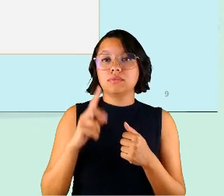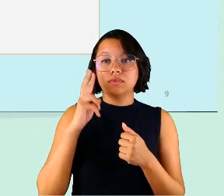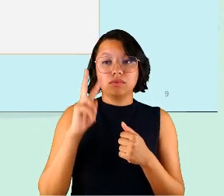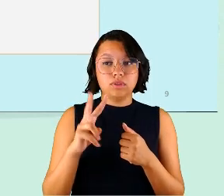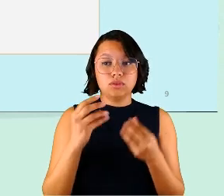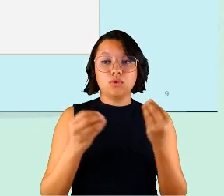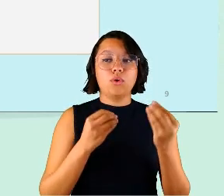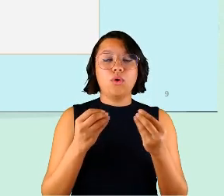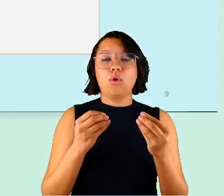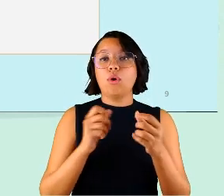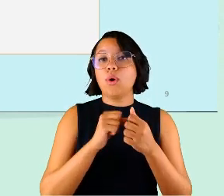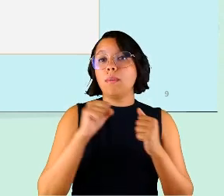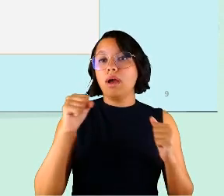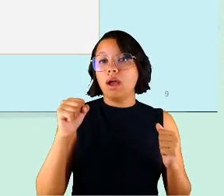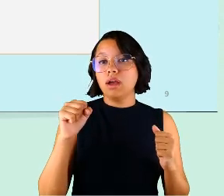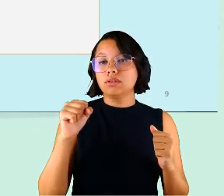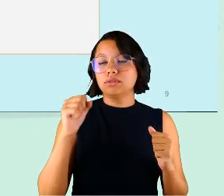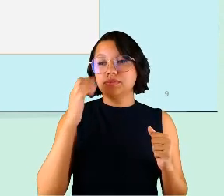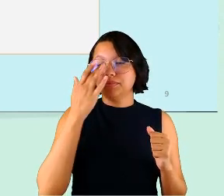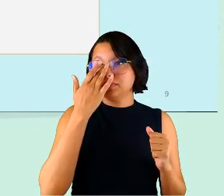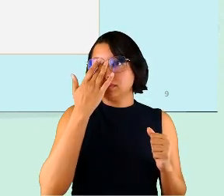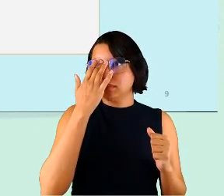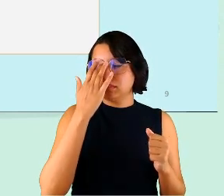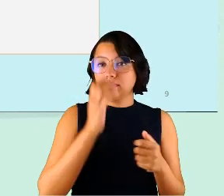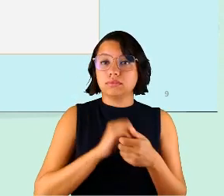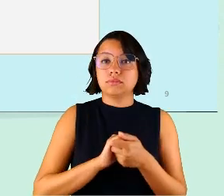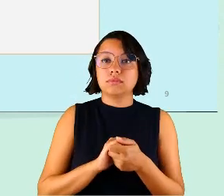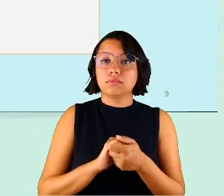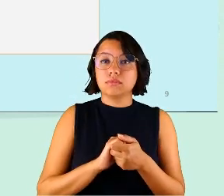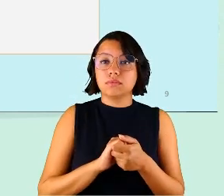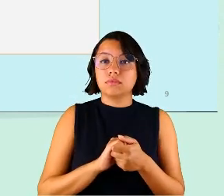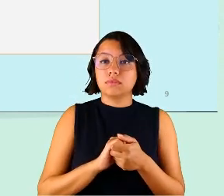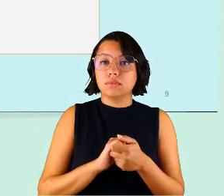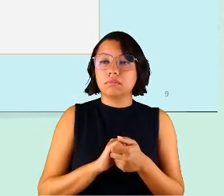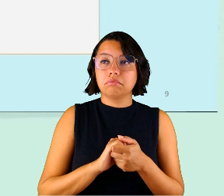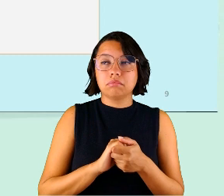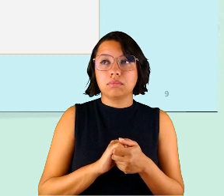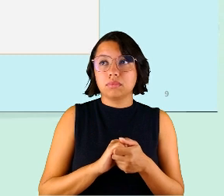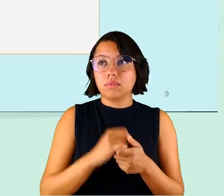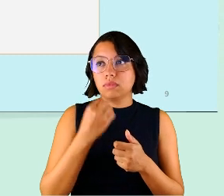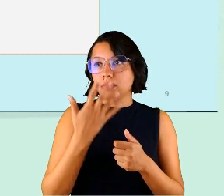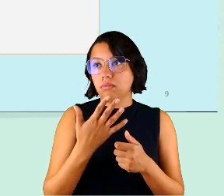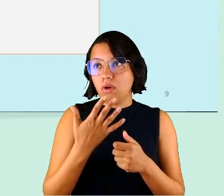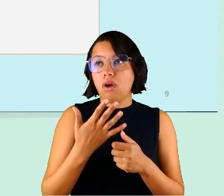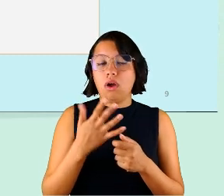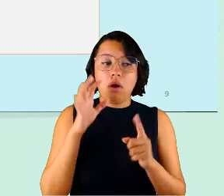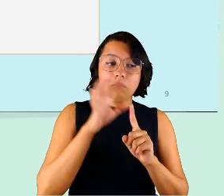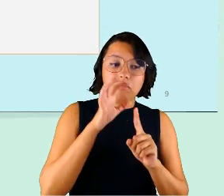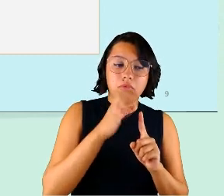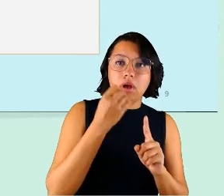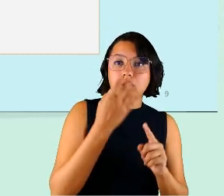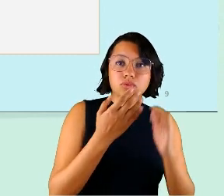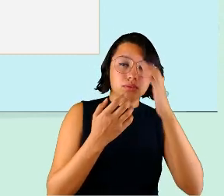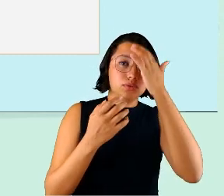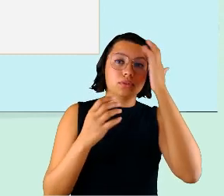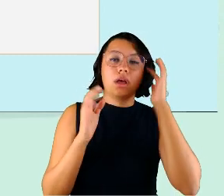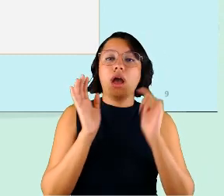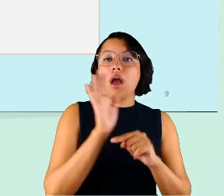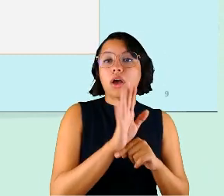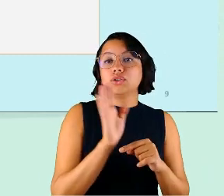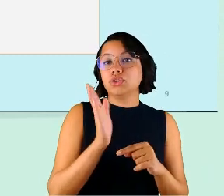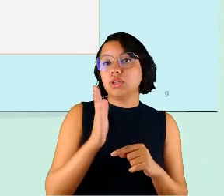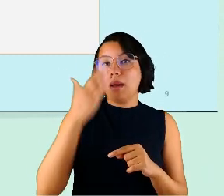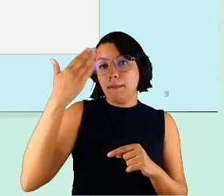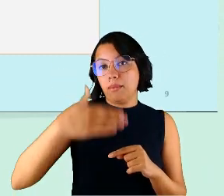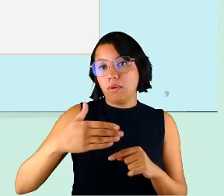considerado um grande uma grande um grande uma grande potencialidade um grande benefício já aprovado né